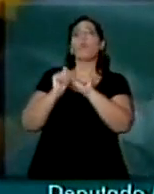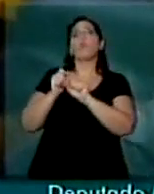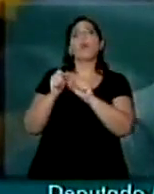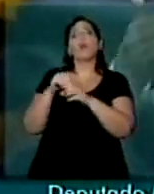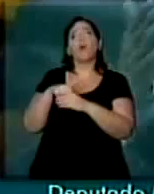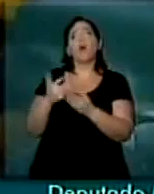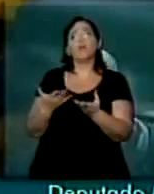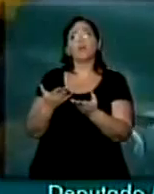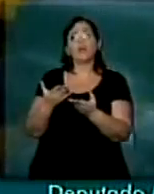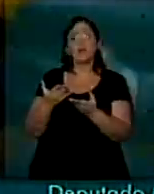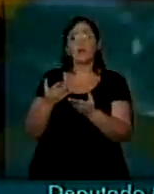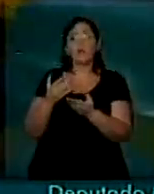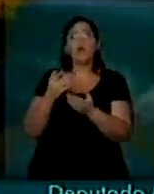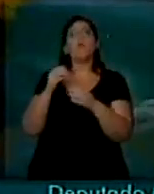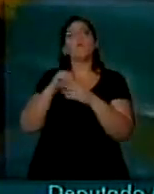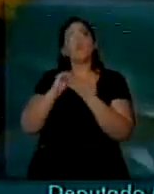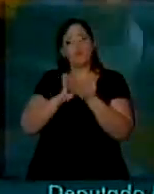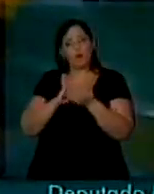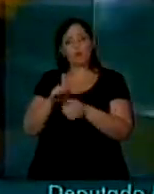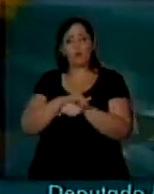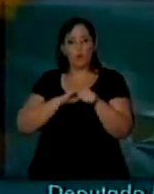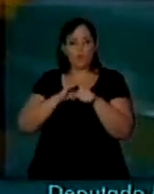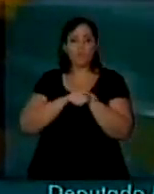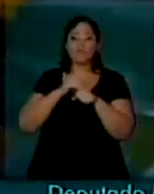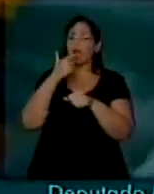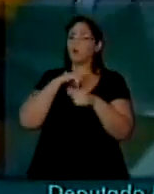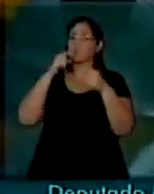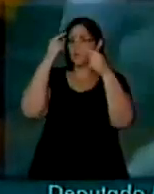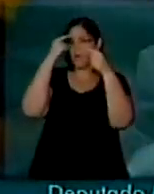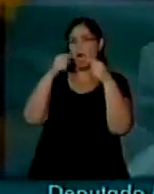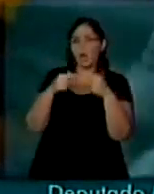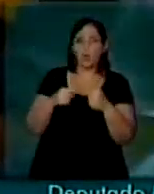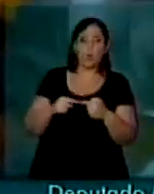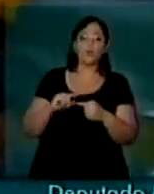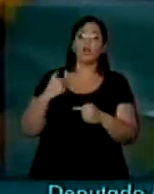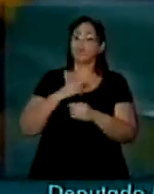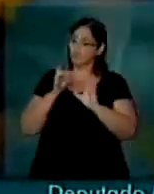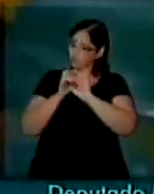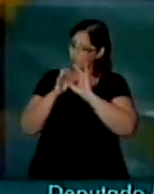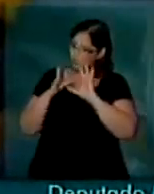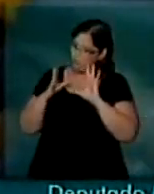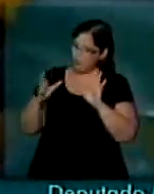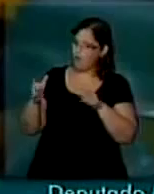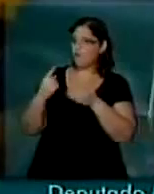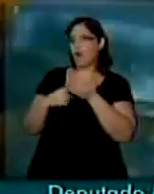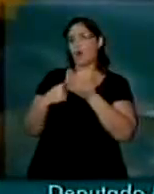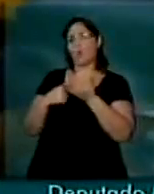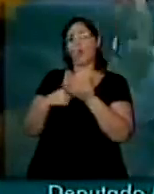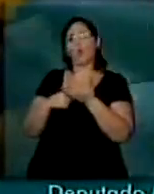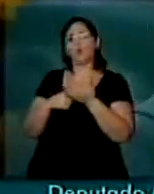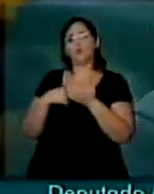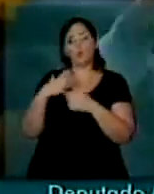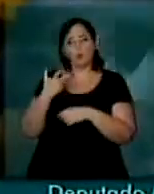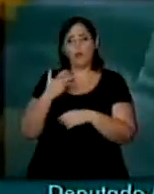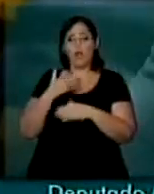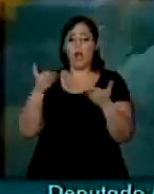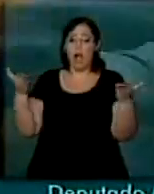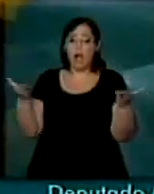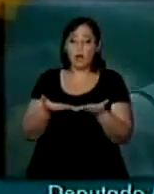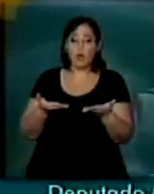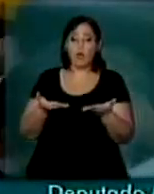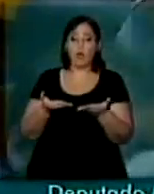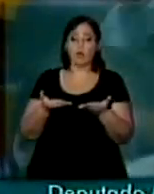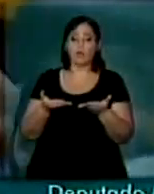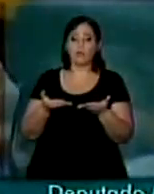300? É sentar, conversar, chegar a acordo? Nós estamos dispostos a fazermos um acordo, agora, já,